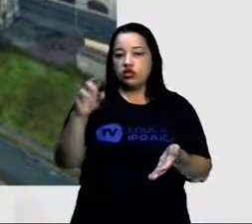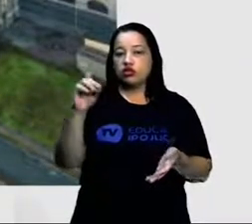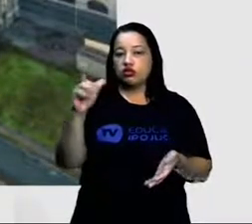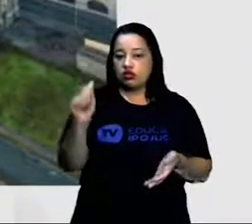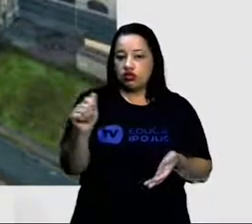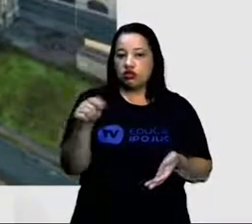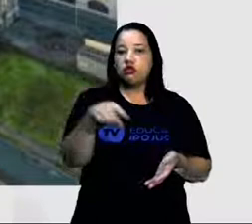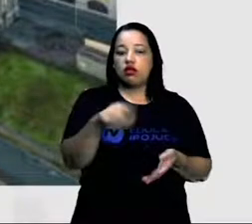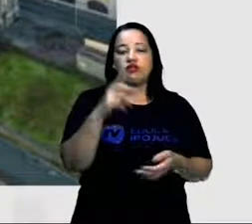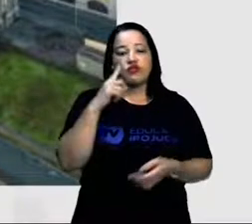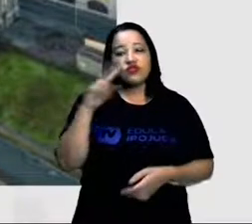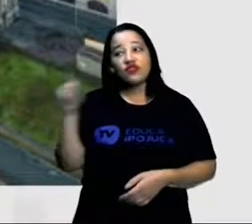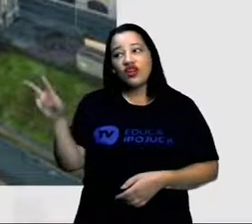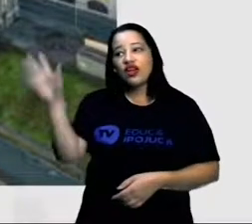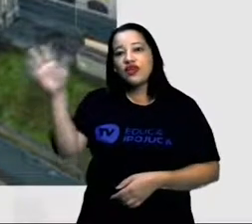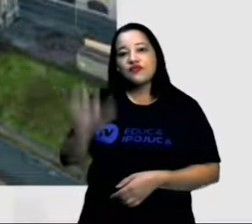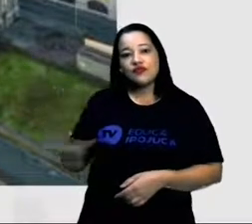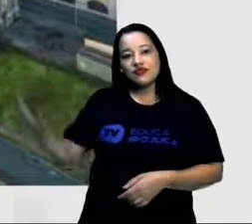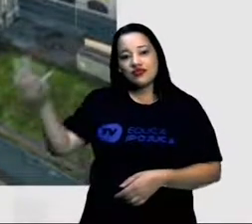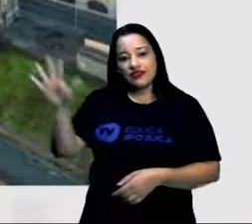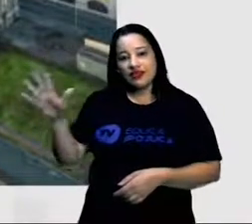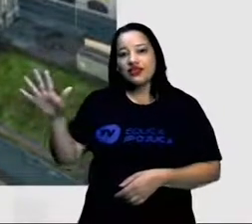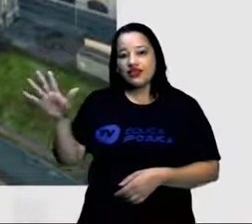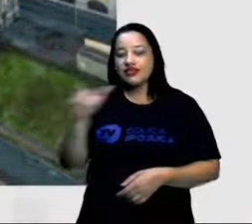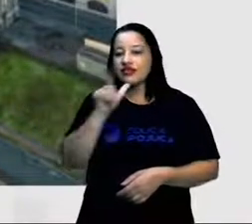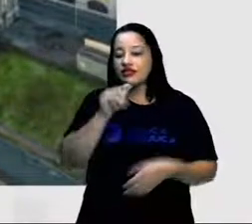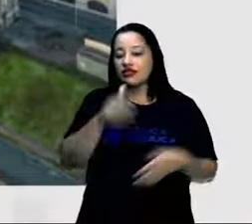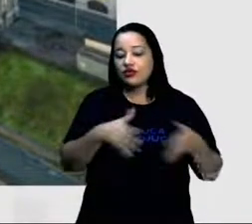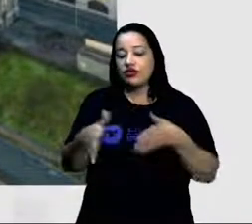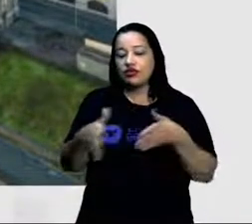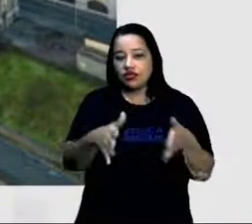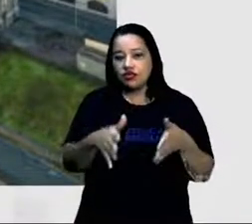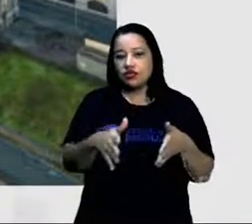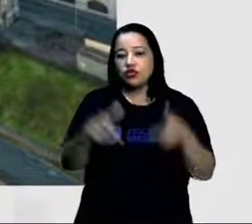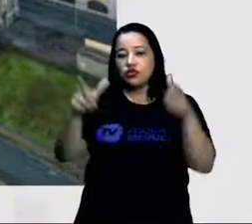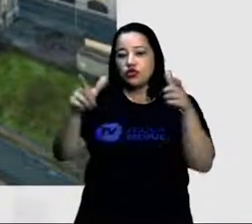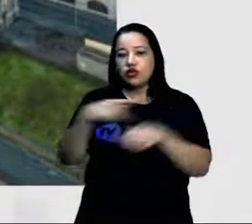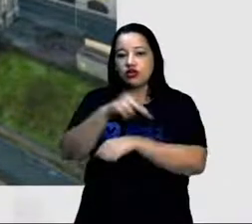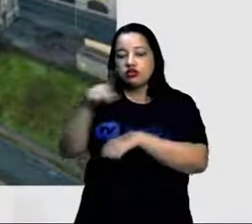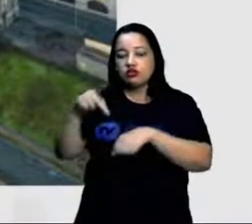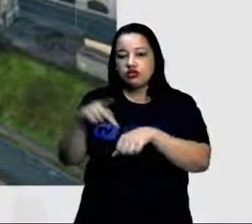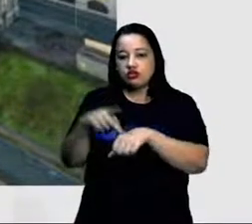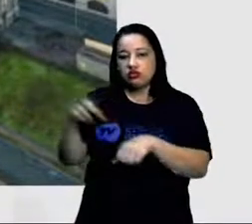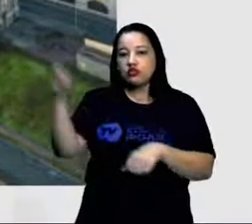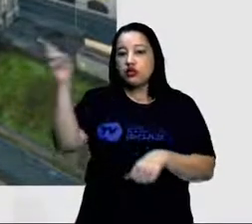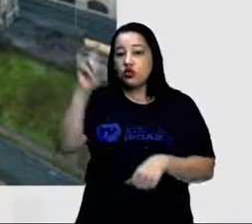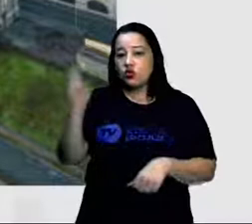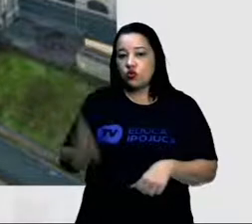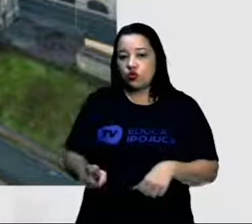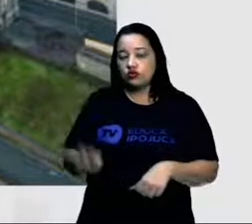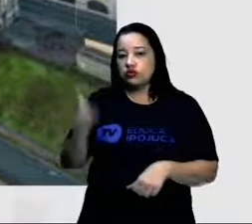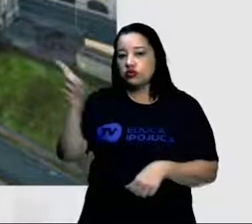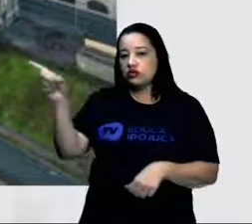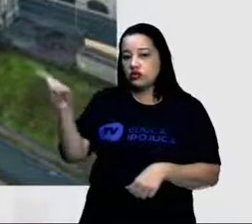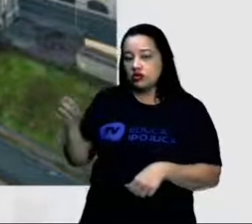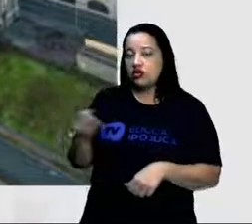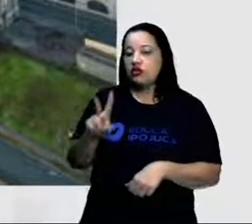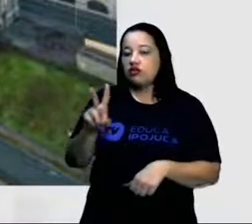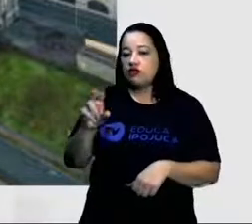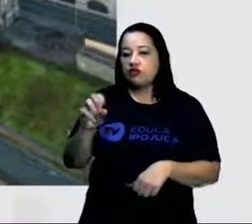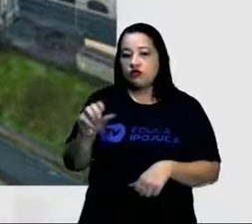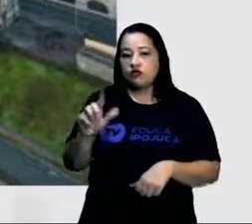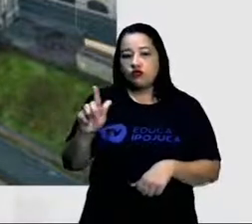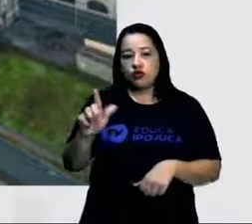vocês, justamente do rio Volga, certo? Na Rússia, que ele é o rio mais extenso do continente europeu,